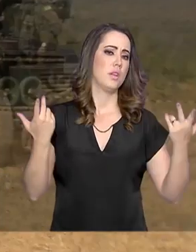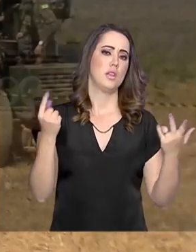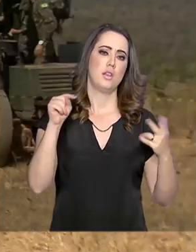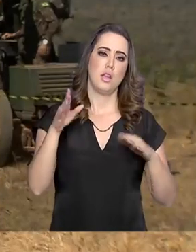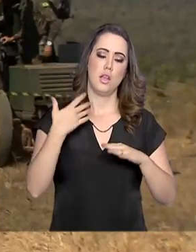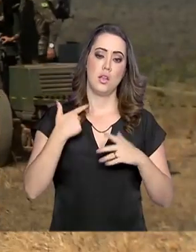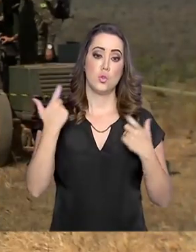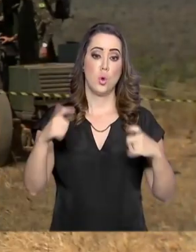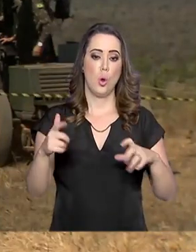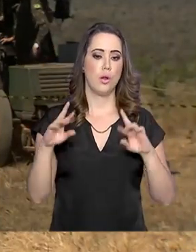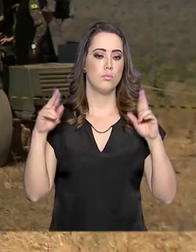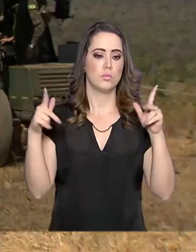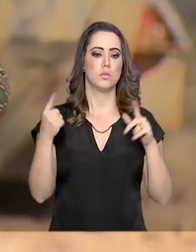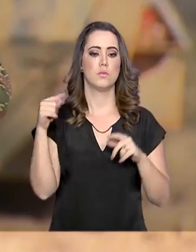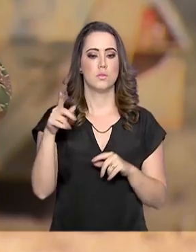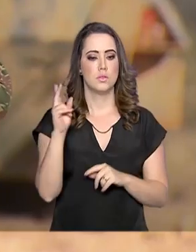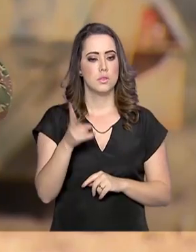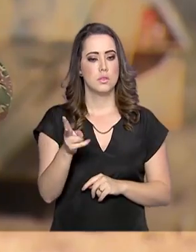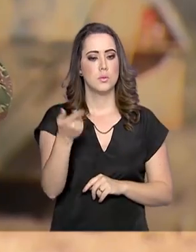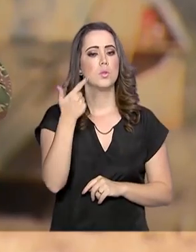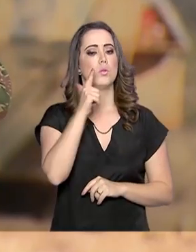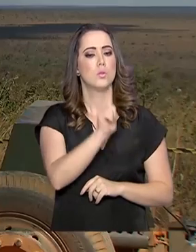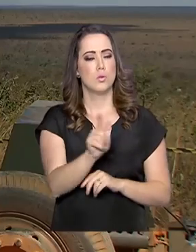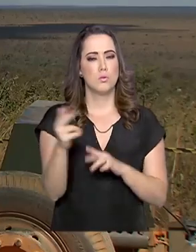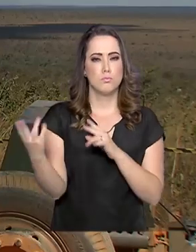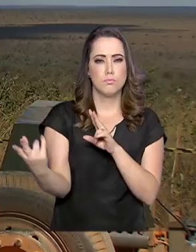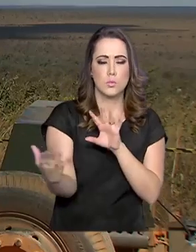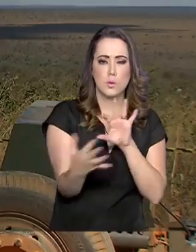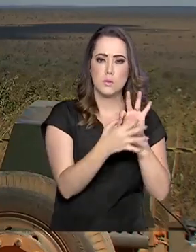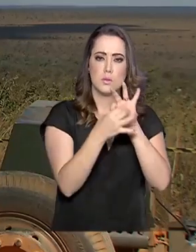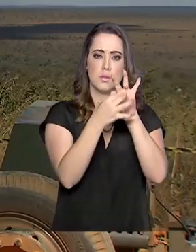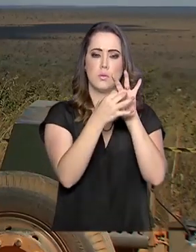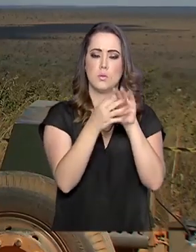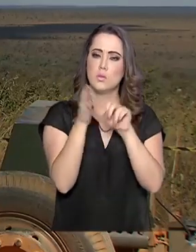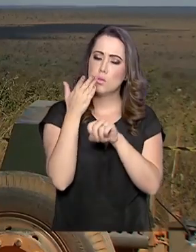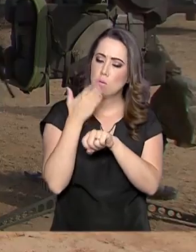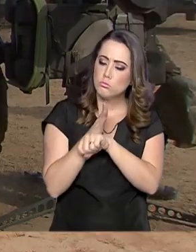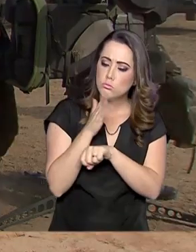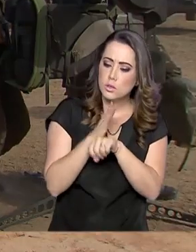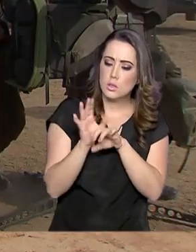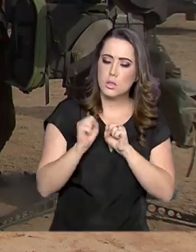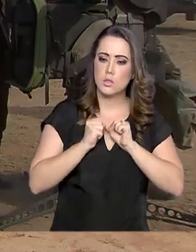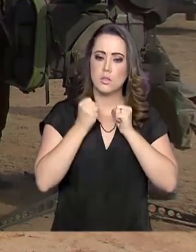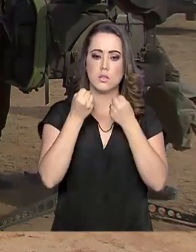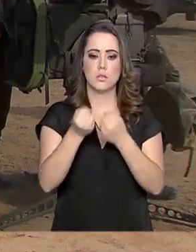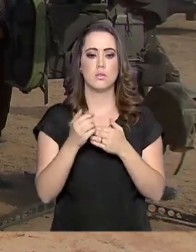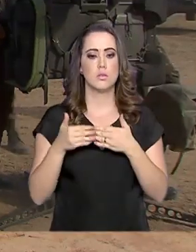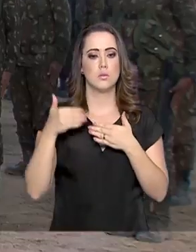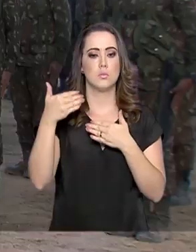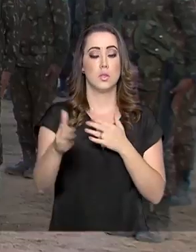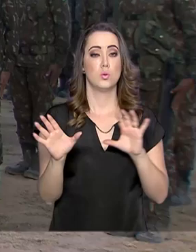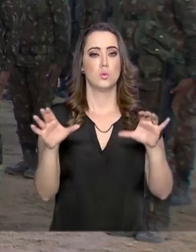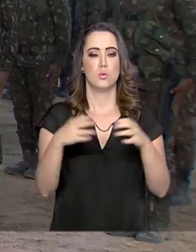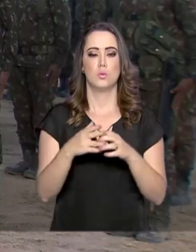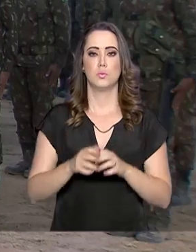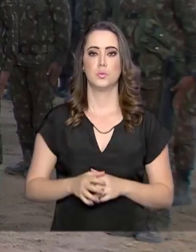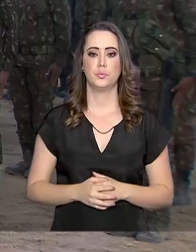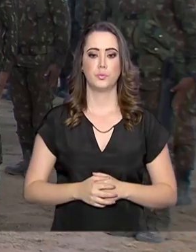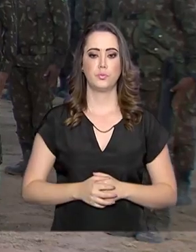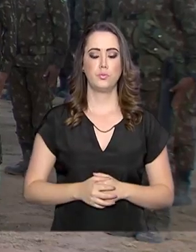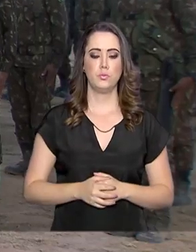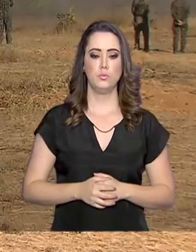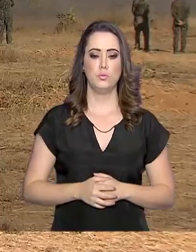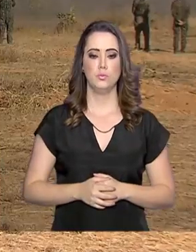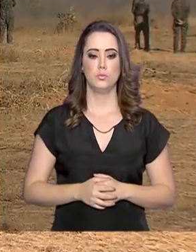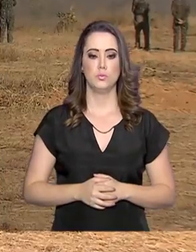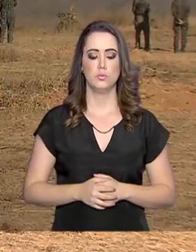relevo. E assim a gente consegue sempre uma sinergia de esforços e dar passos à frente para a nossa artilharia antiaérea. Hoje é Brasil!